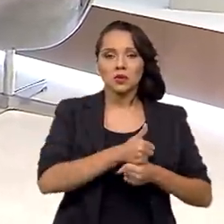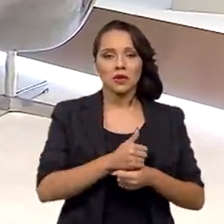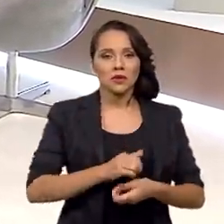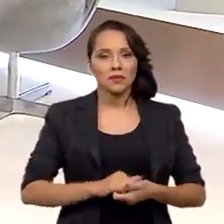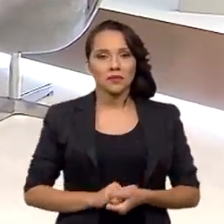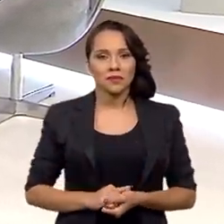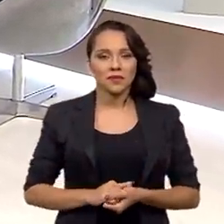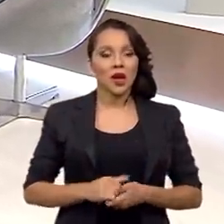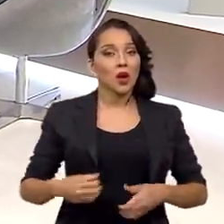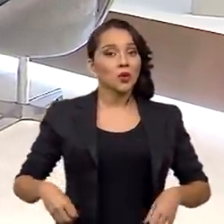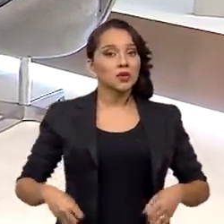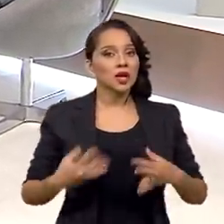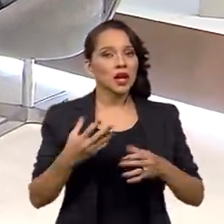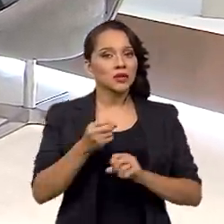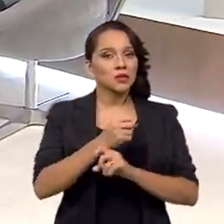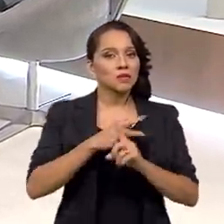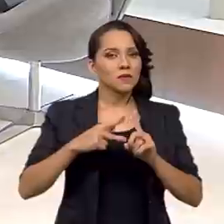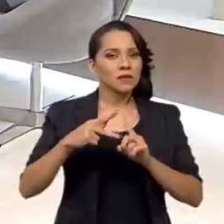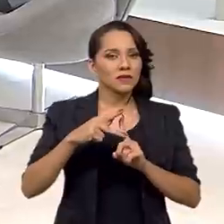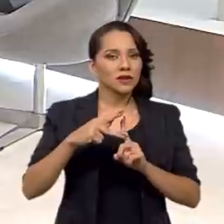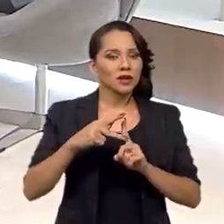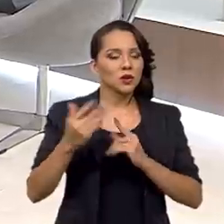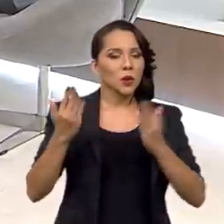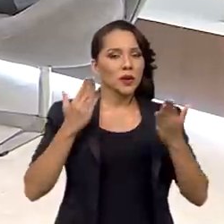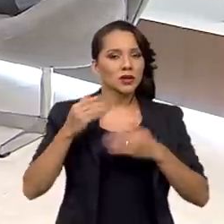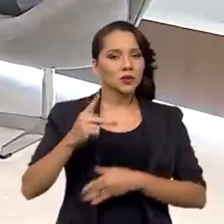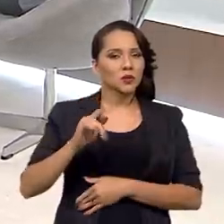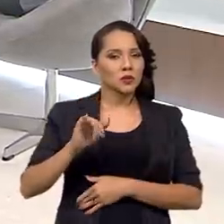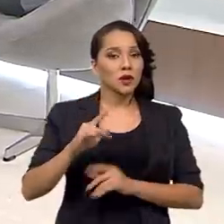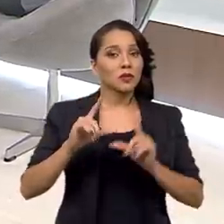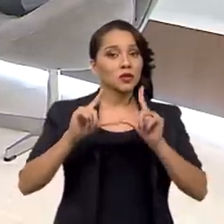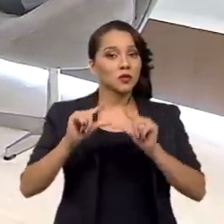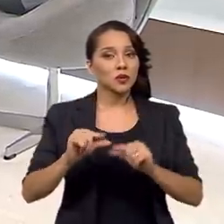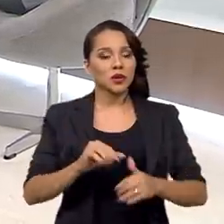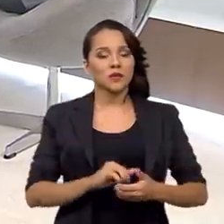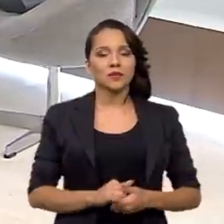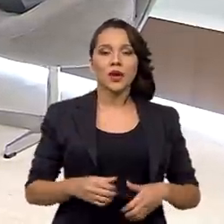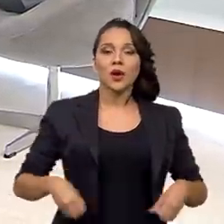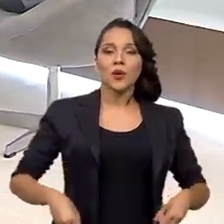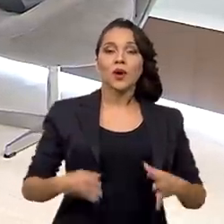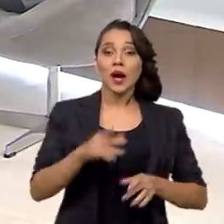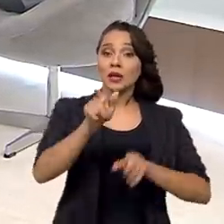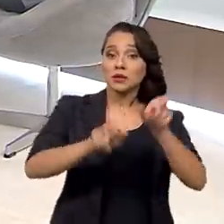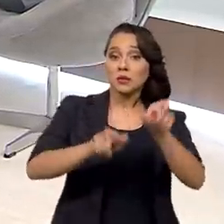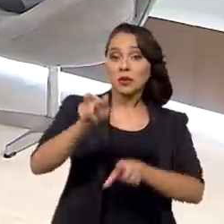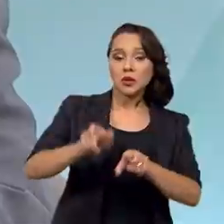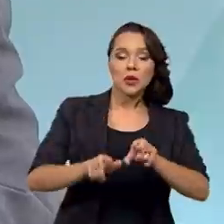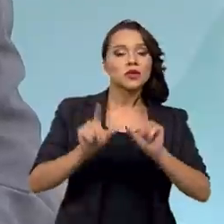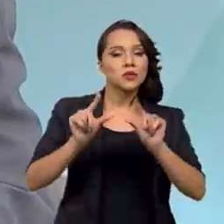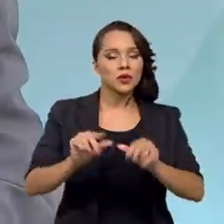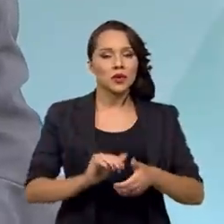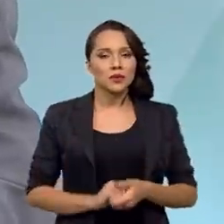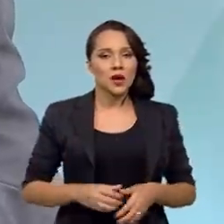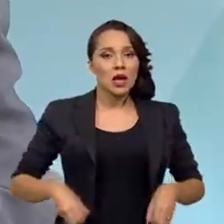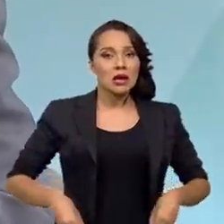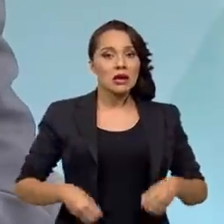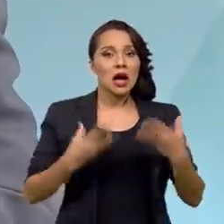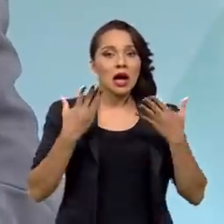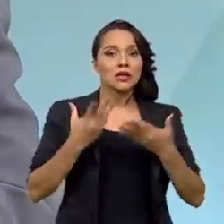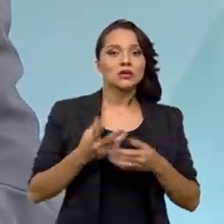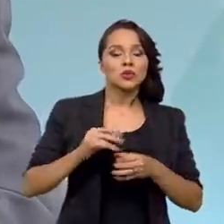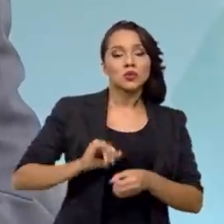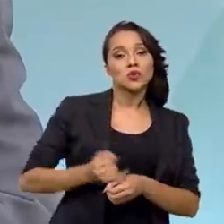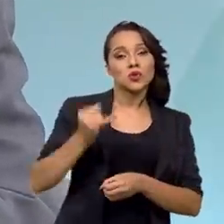As despesas com previdência, em relação ao PIB, caíram. As despesas de pessoal, caíram. As despesas com gasto com